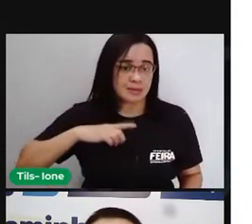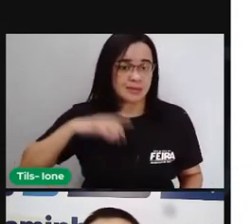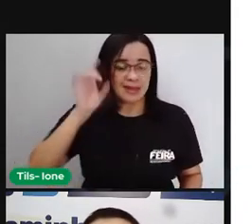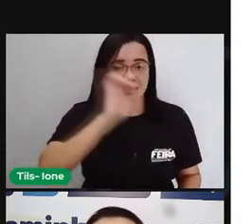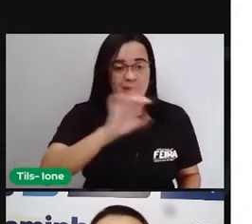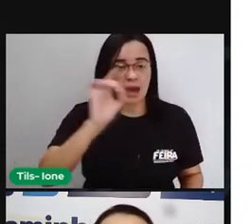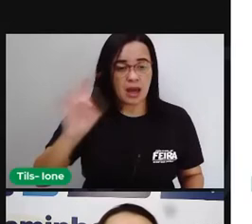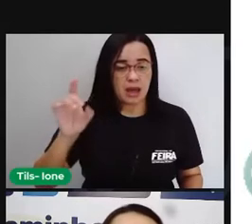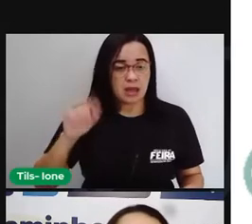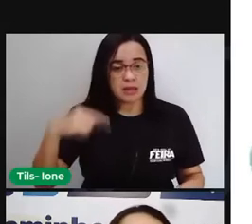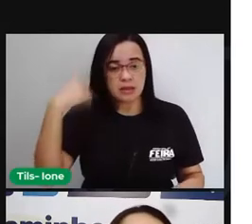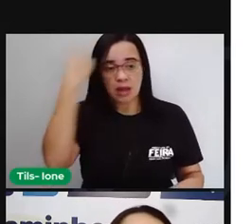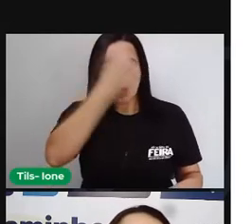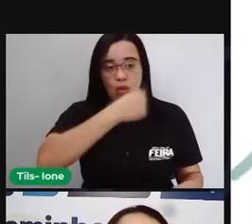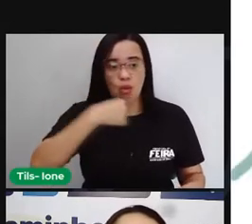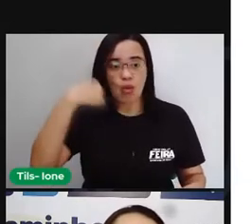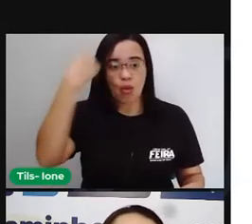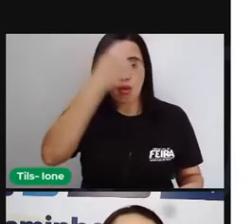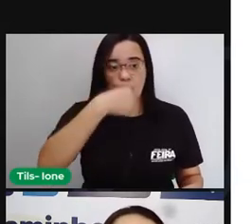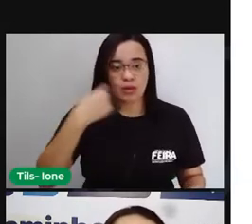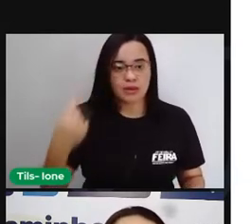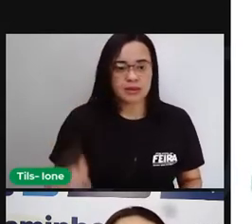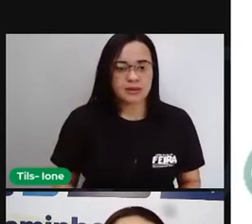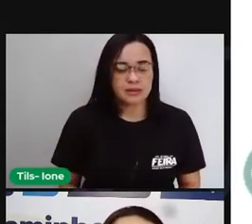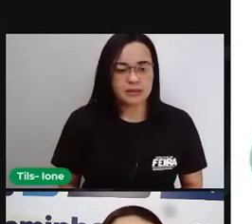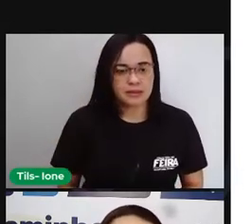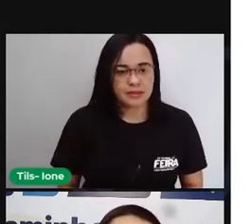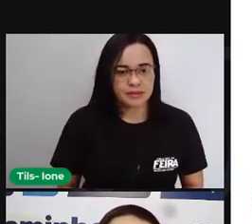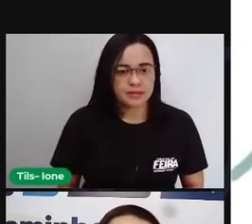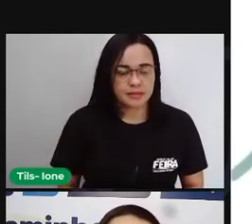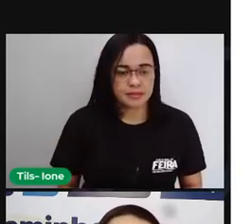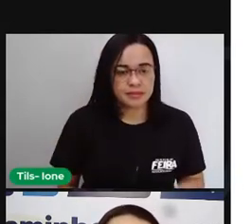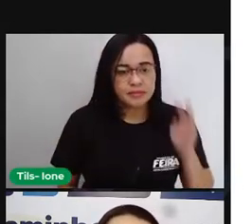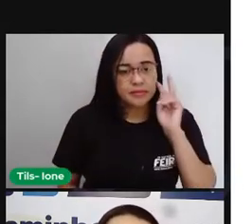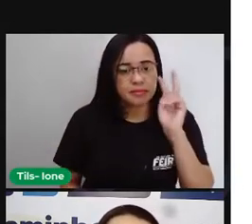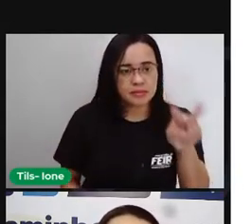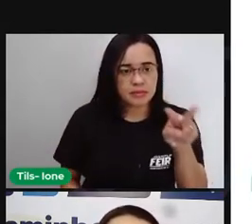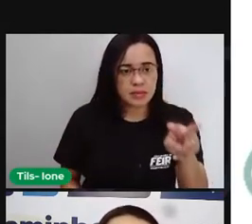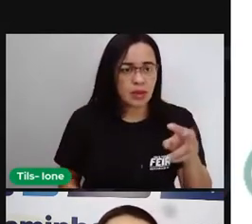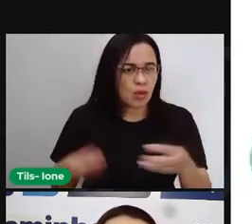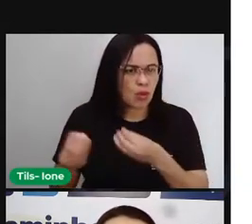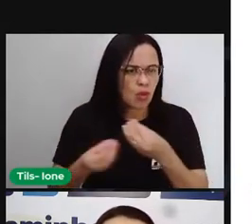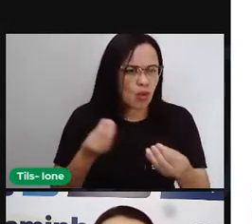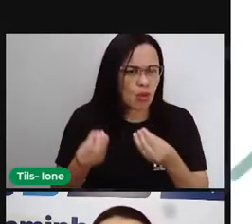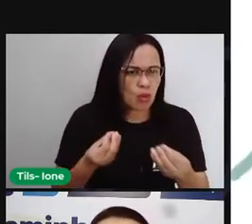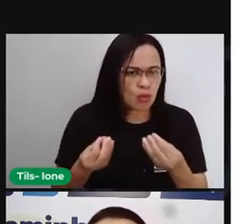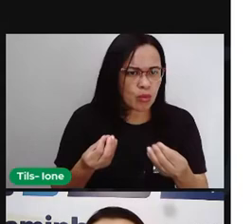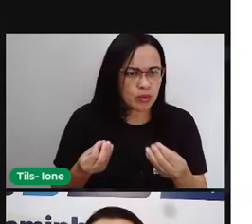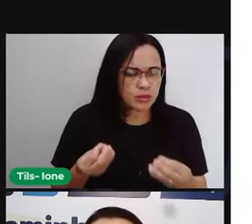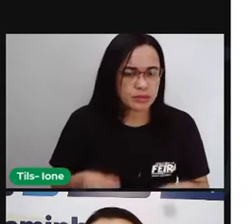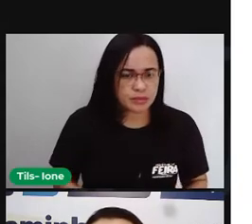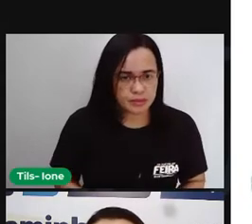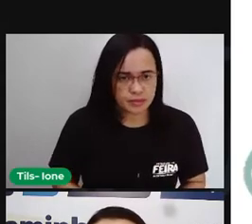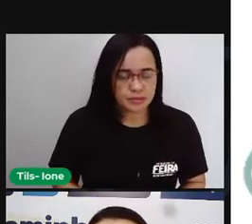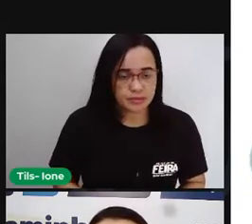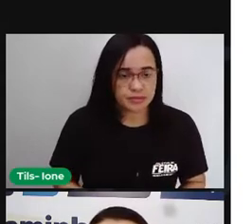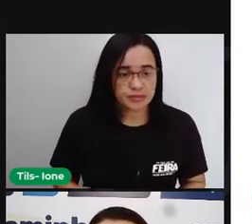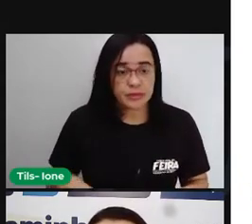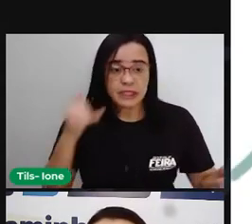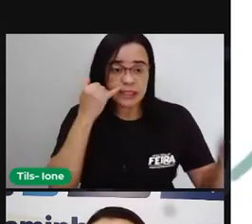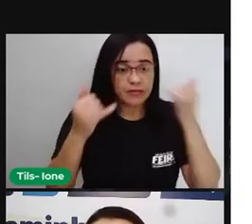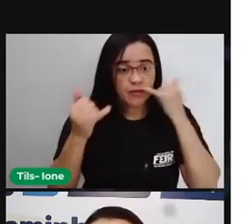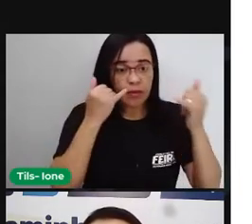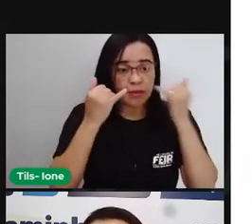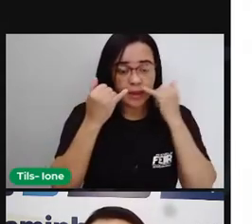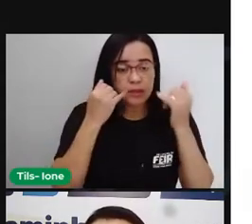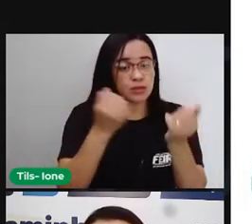ver aqui como foi que a Pro respondeu, ó. Cálculo. Como é que a gente, a Pro colocou num primeiro momento as informações que